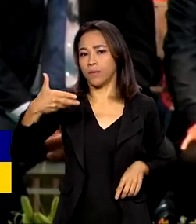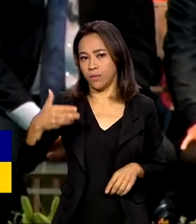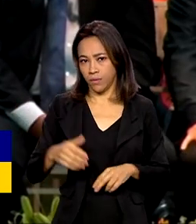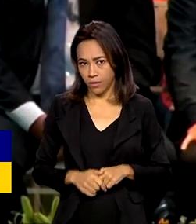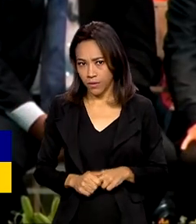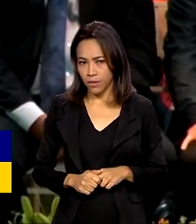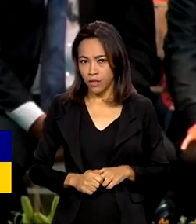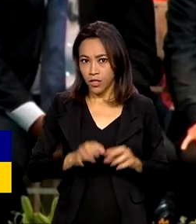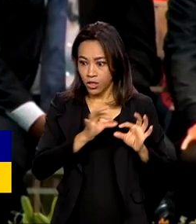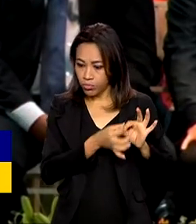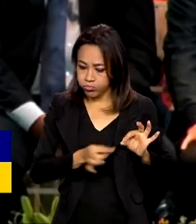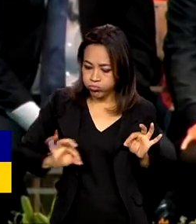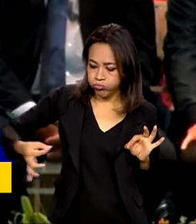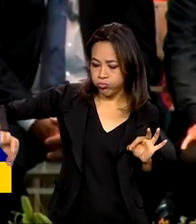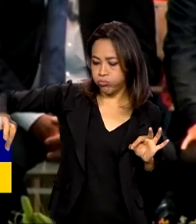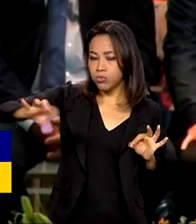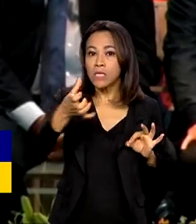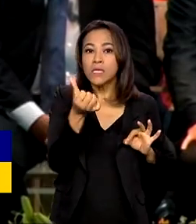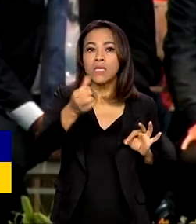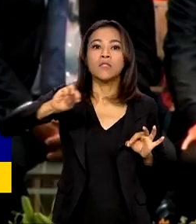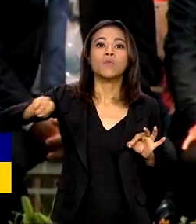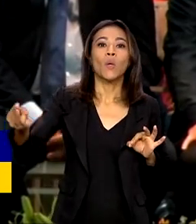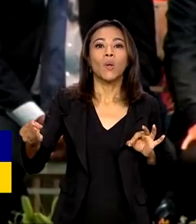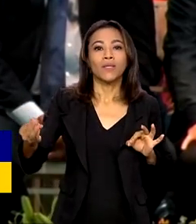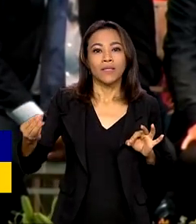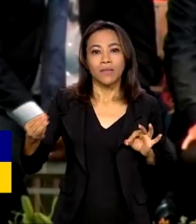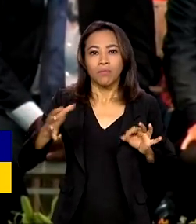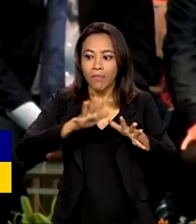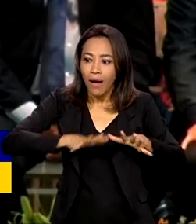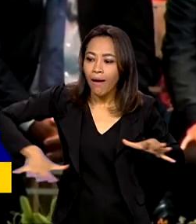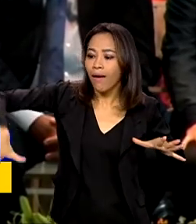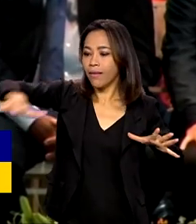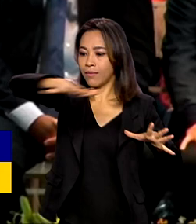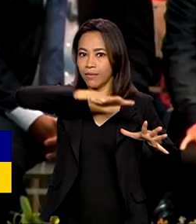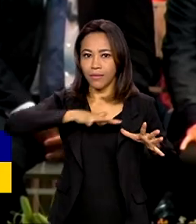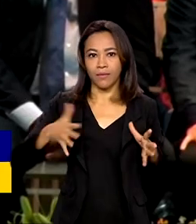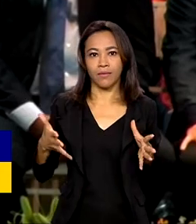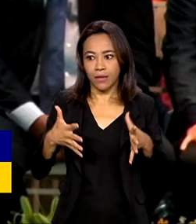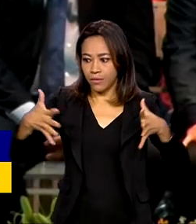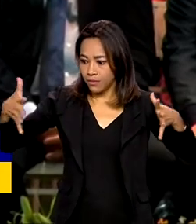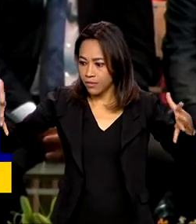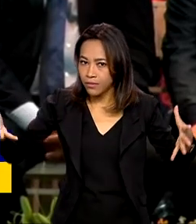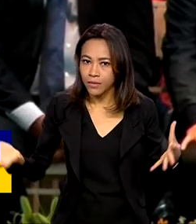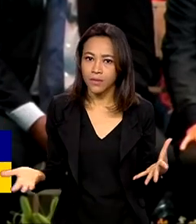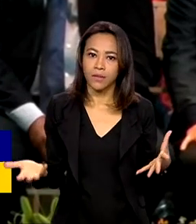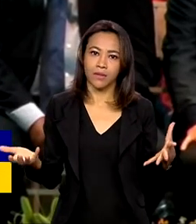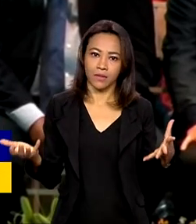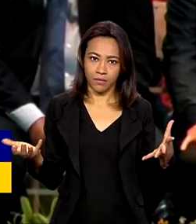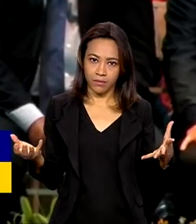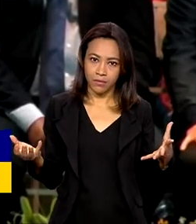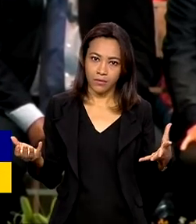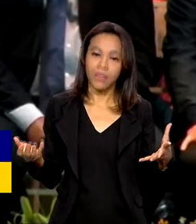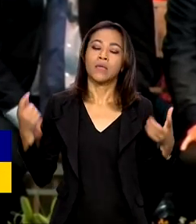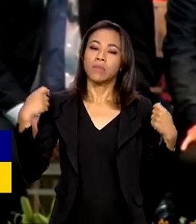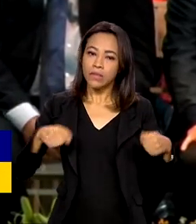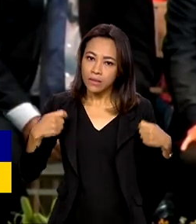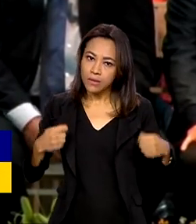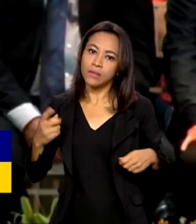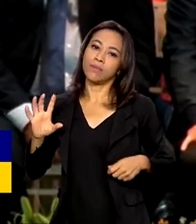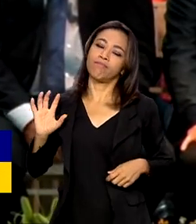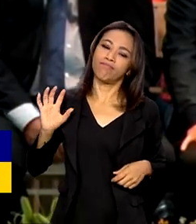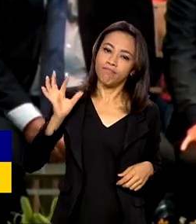de 6 milhões de quilômetros quadrados? Com presença, presença, estar